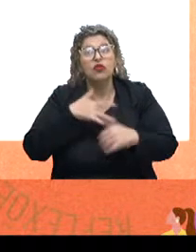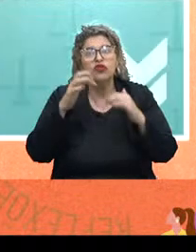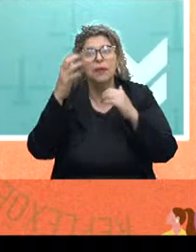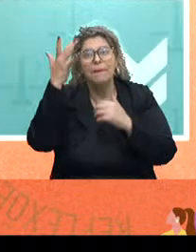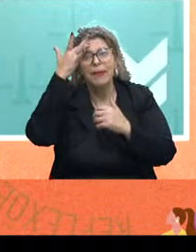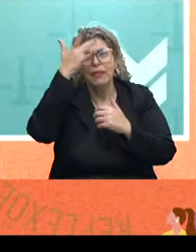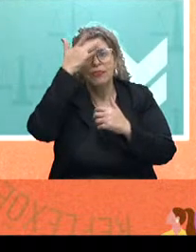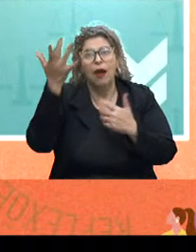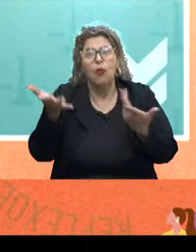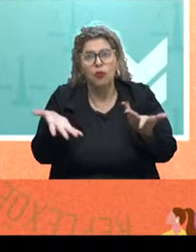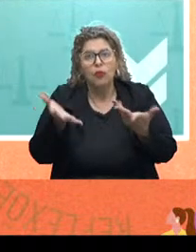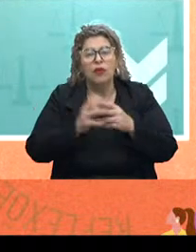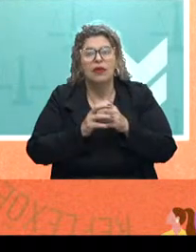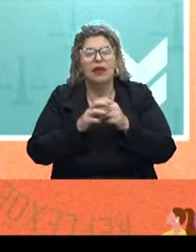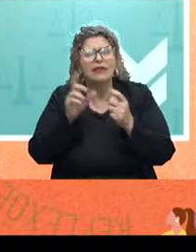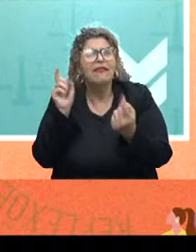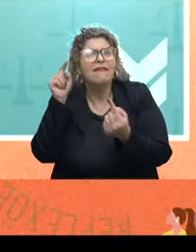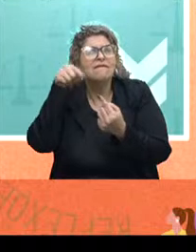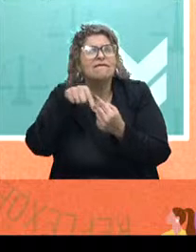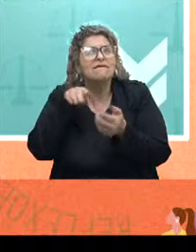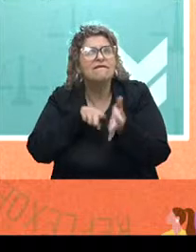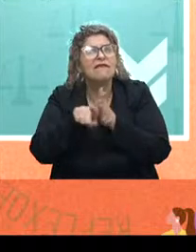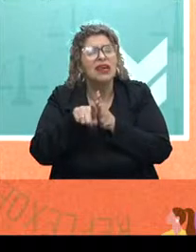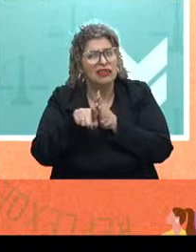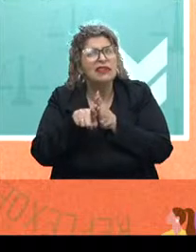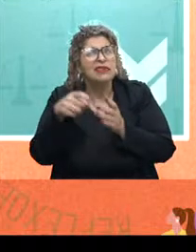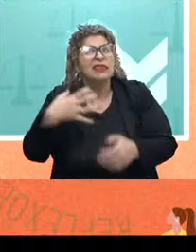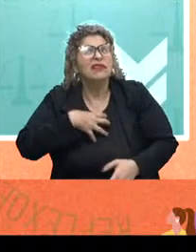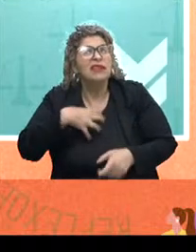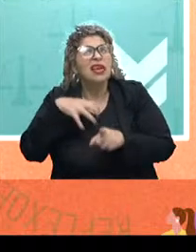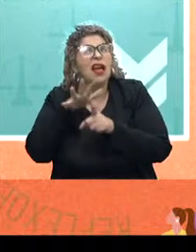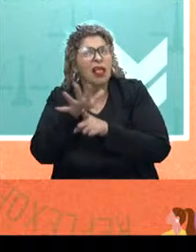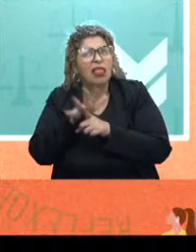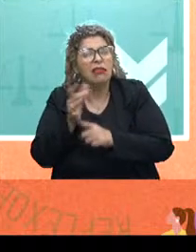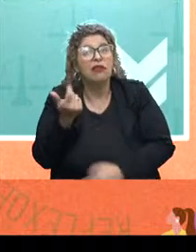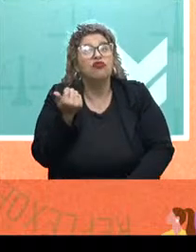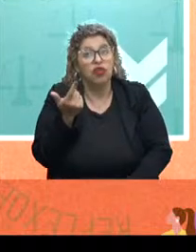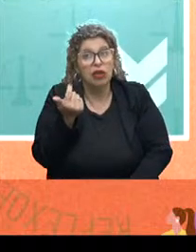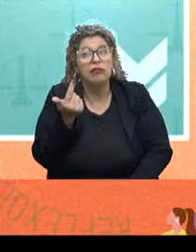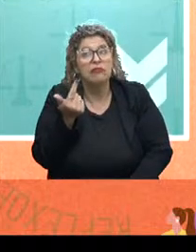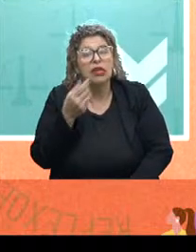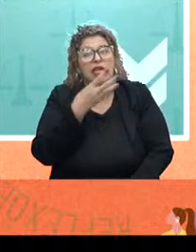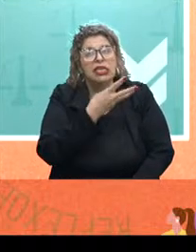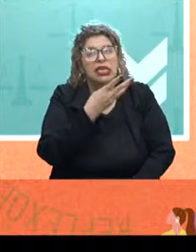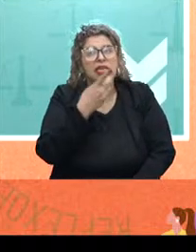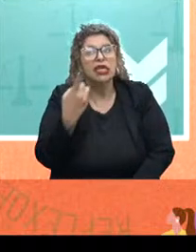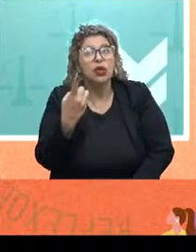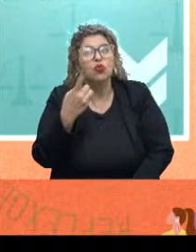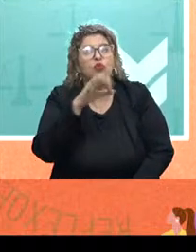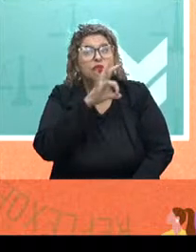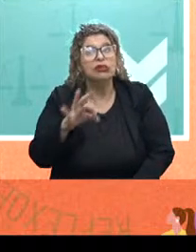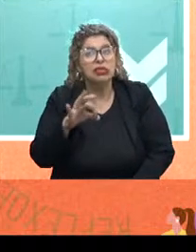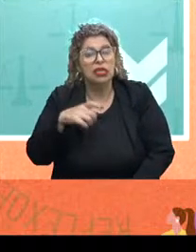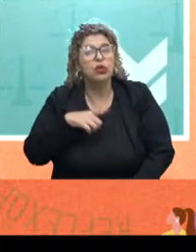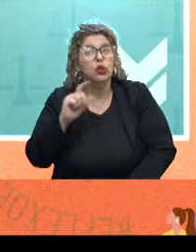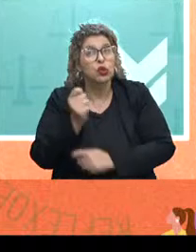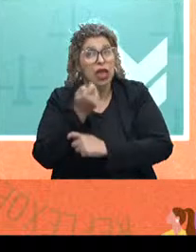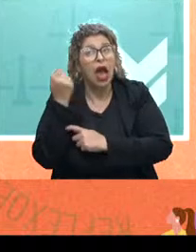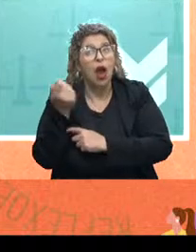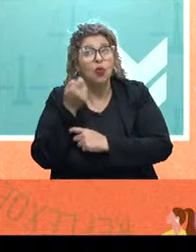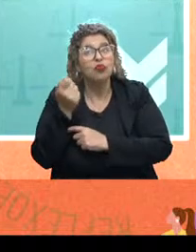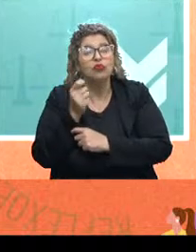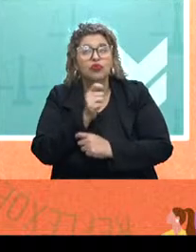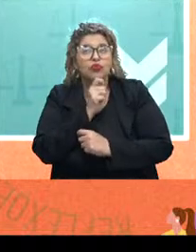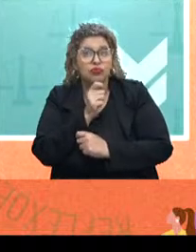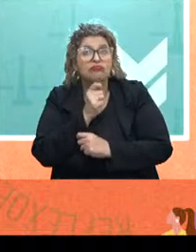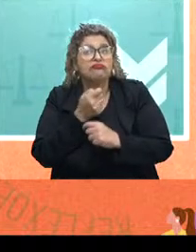Depois, teve uma pergunta específica. Está bem, o senhor teve impacto na sua renda? Nós tivemos 31% dos gaúchos, e a pesquisa, ao longo da